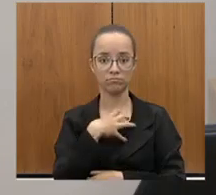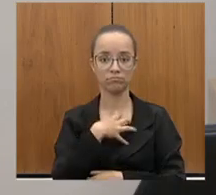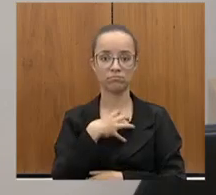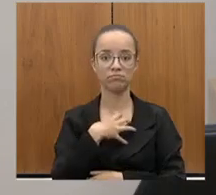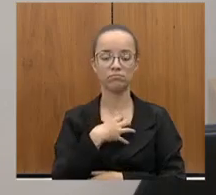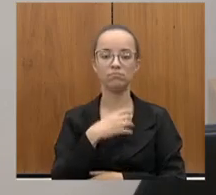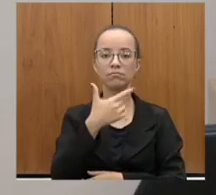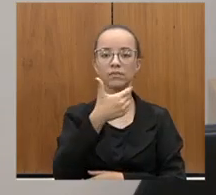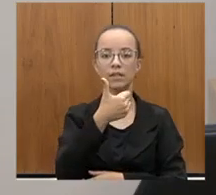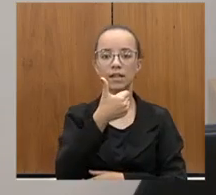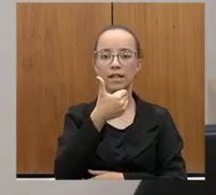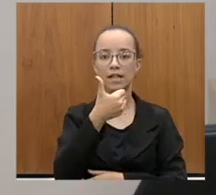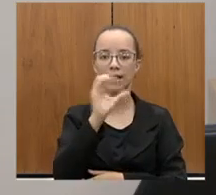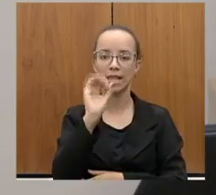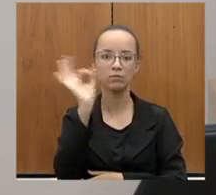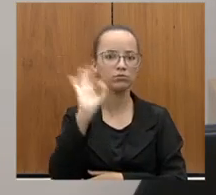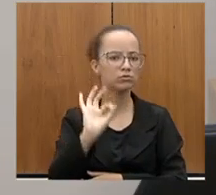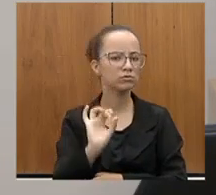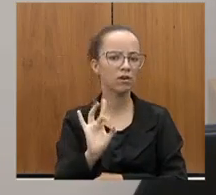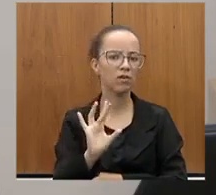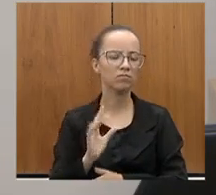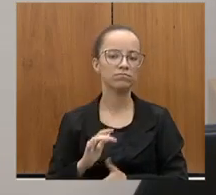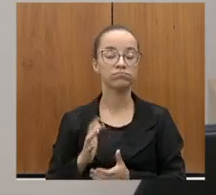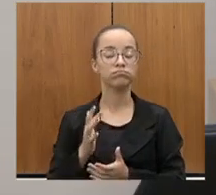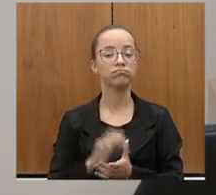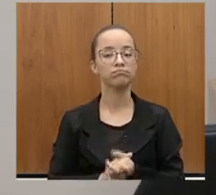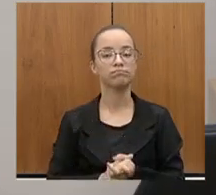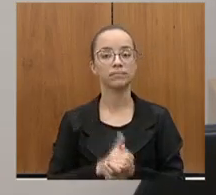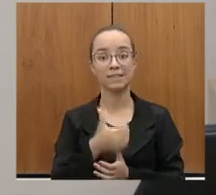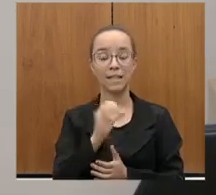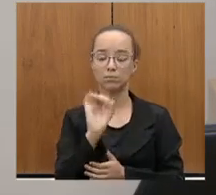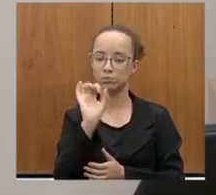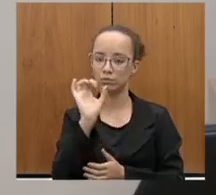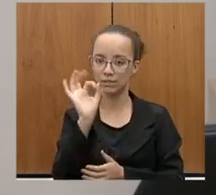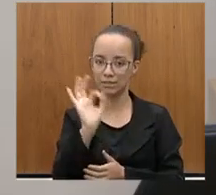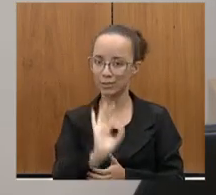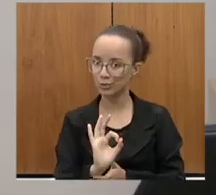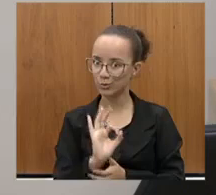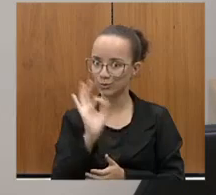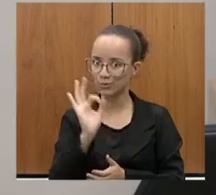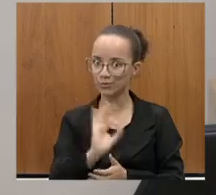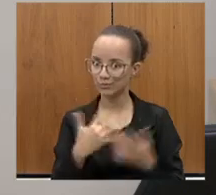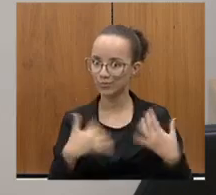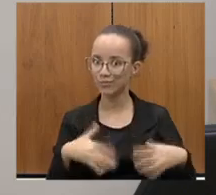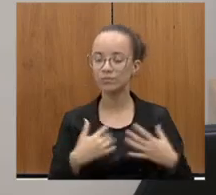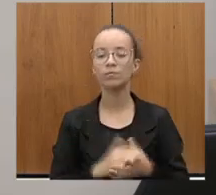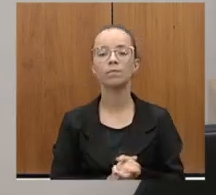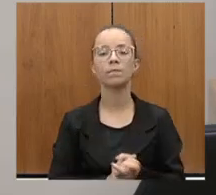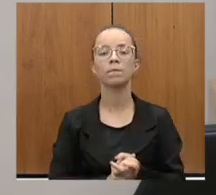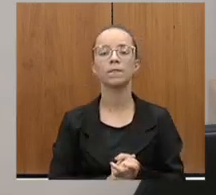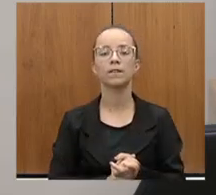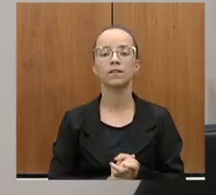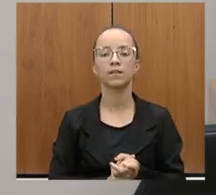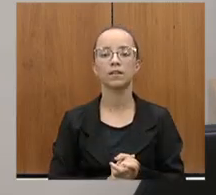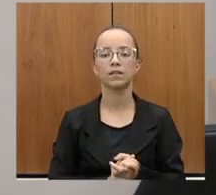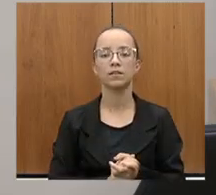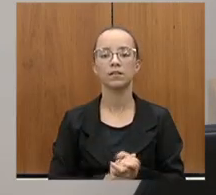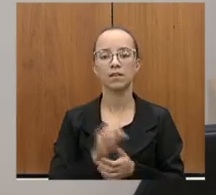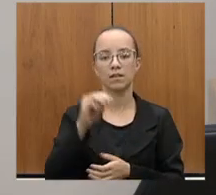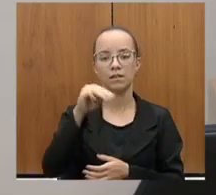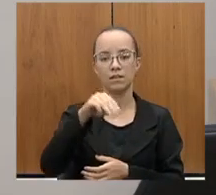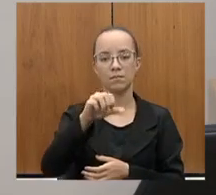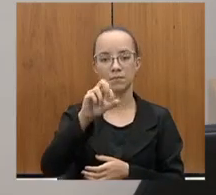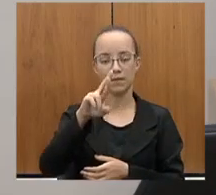10% de investimento. Na renovação da MRS, trabalho dos nossos consultores da Assembleia